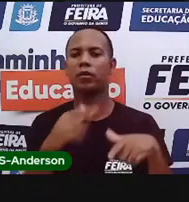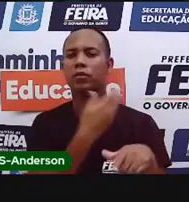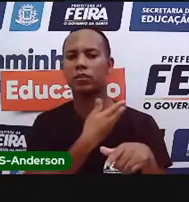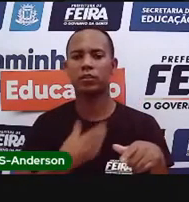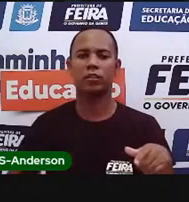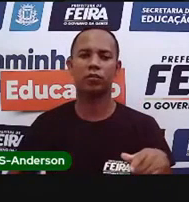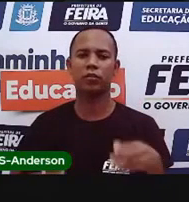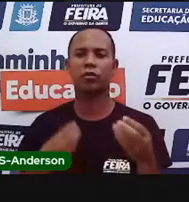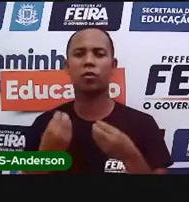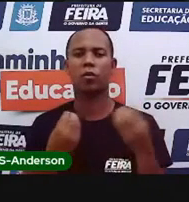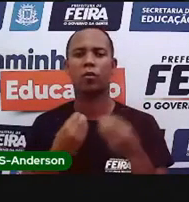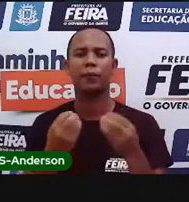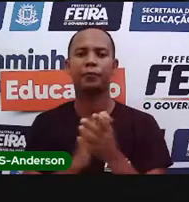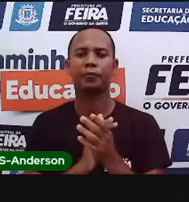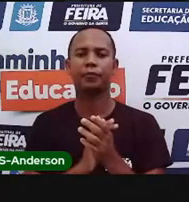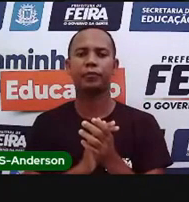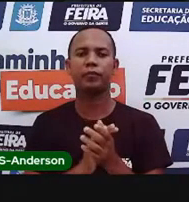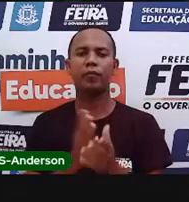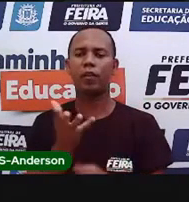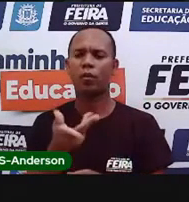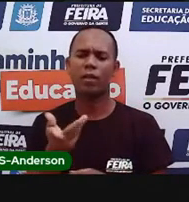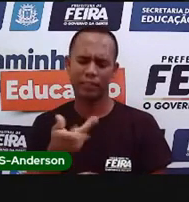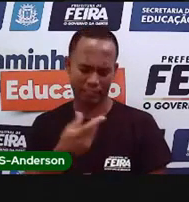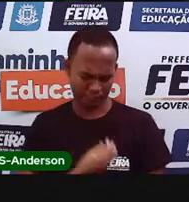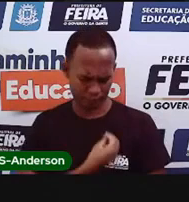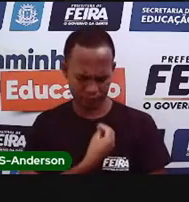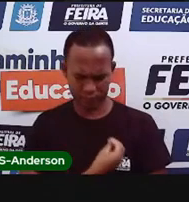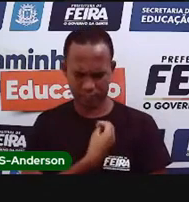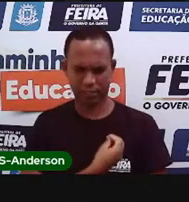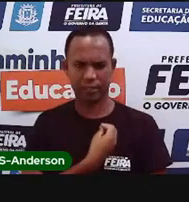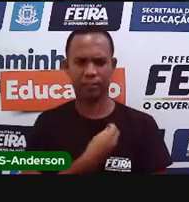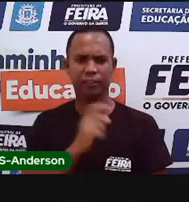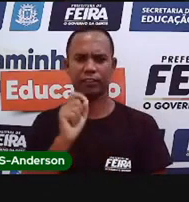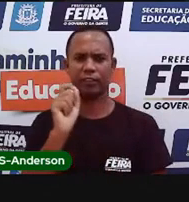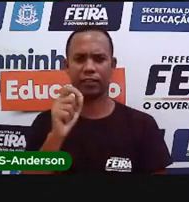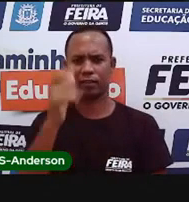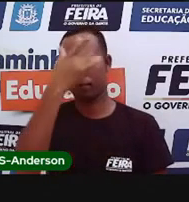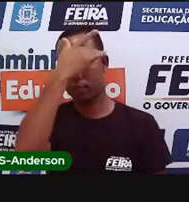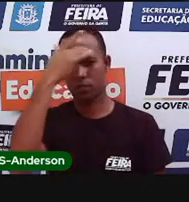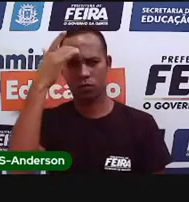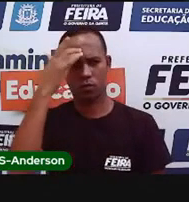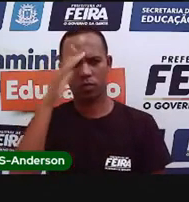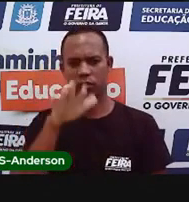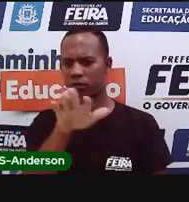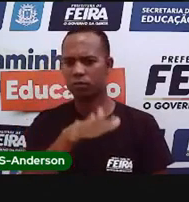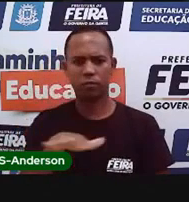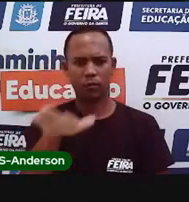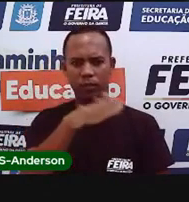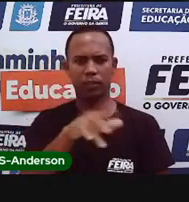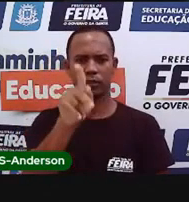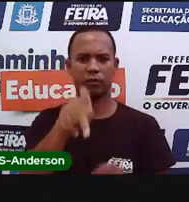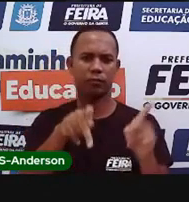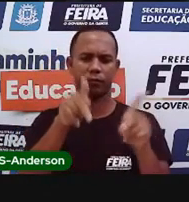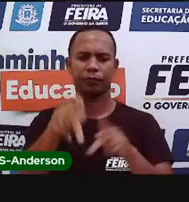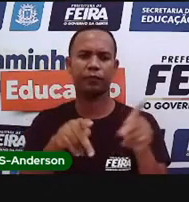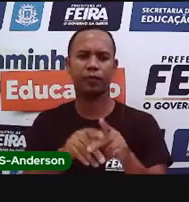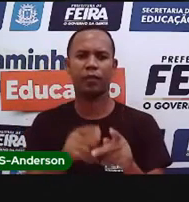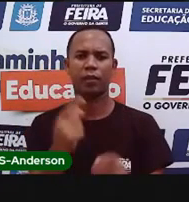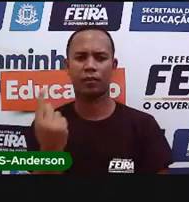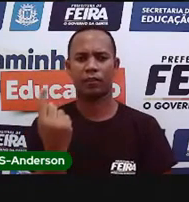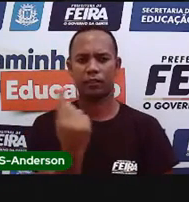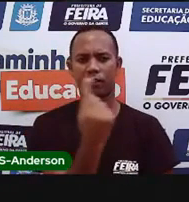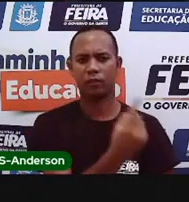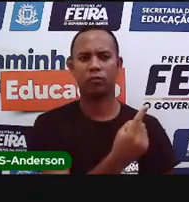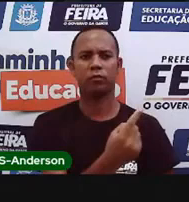seja garantido o bem-estar e a qualidade de vida destas. Destas quem? Destas pessoas. Cabe ao cidadão, eu, você,